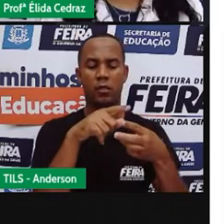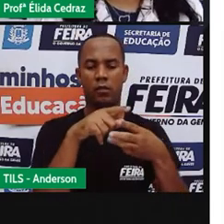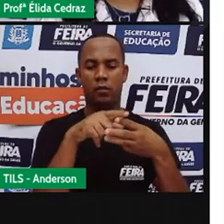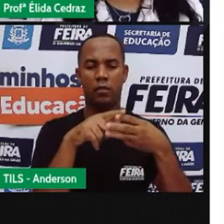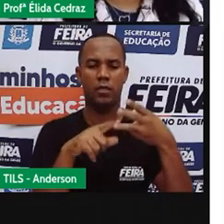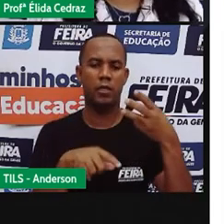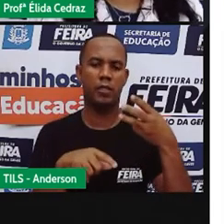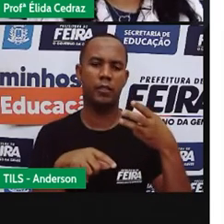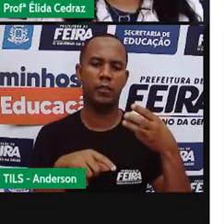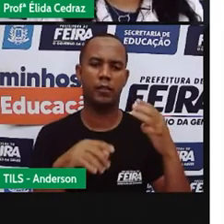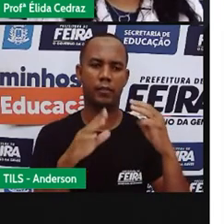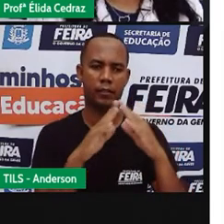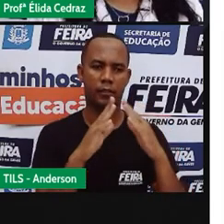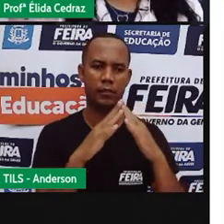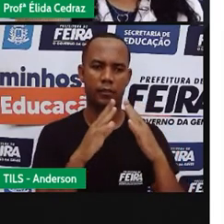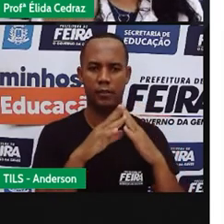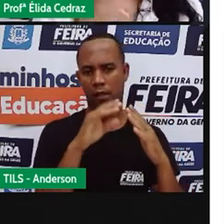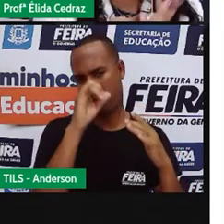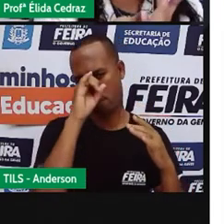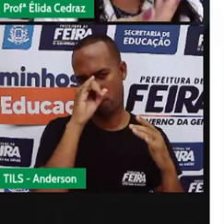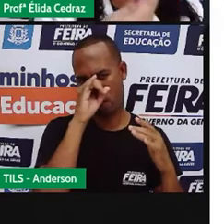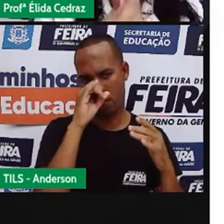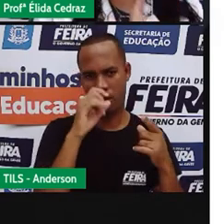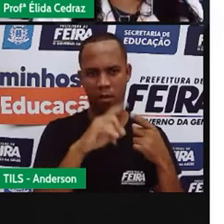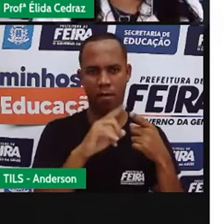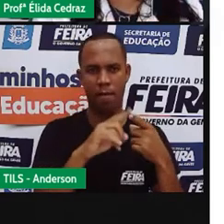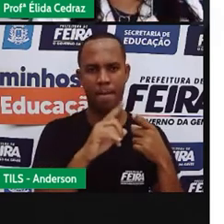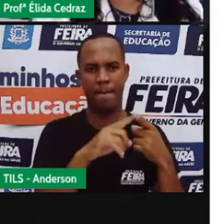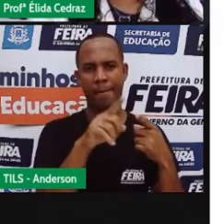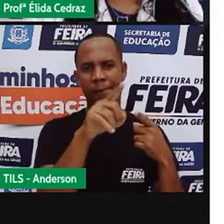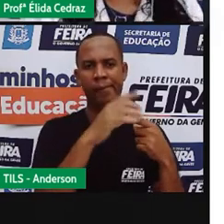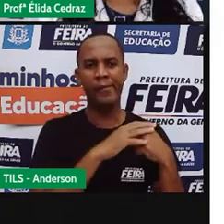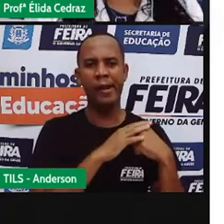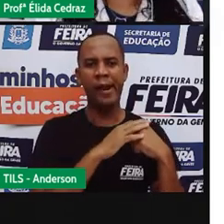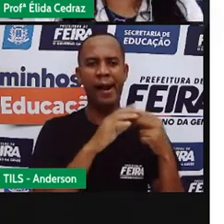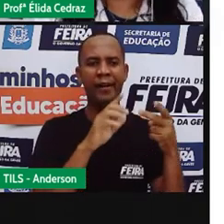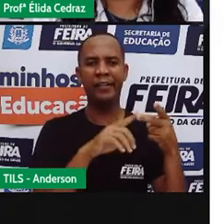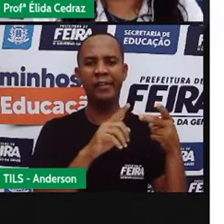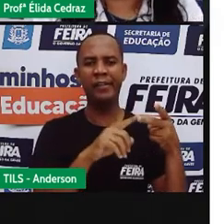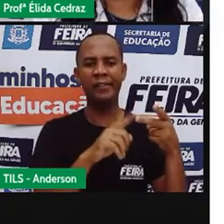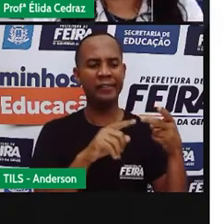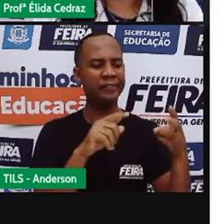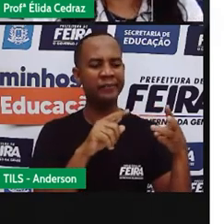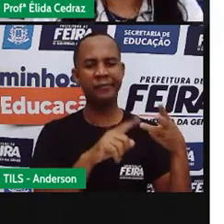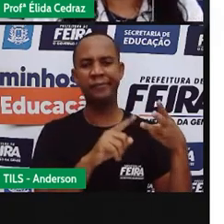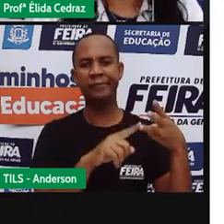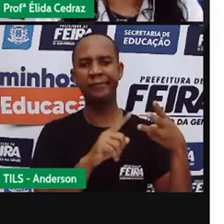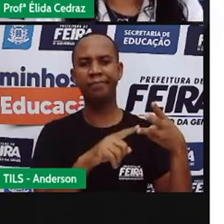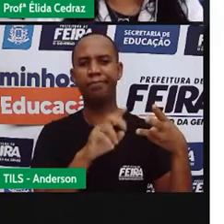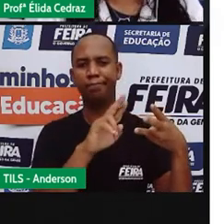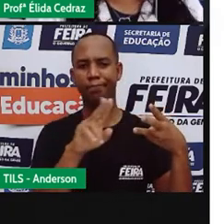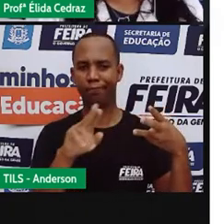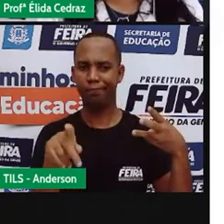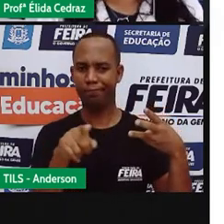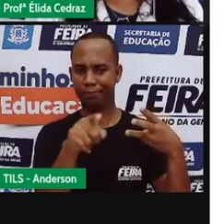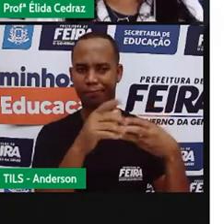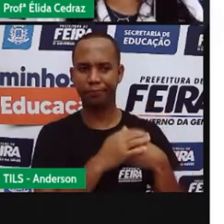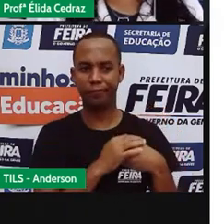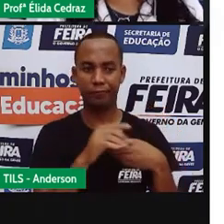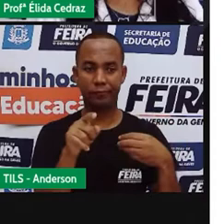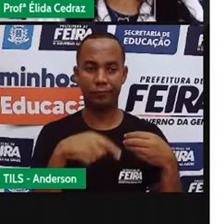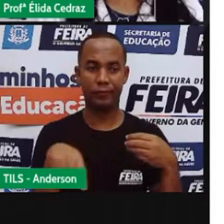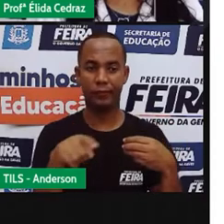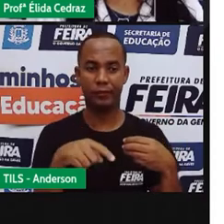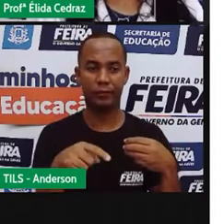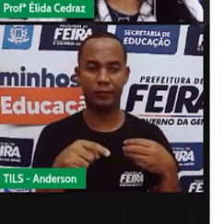três irmãos, dos três pocinhos. Palha, madeira e tesouros. E nós estamos